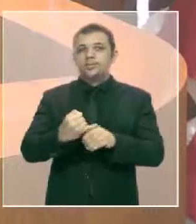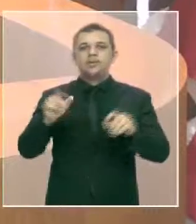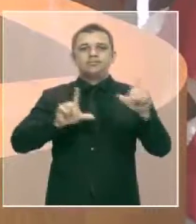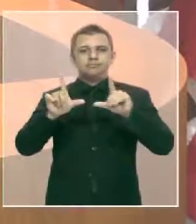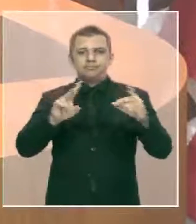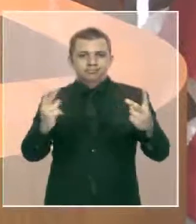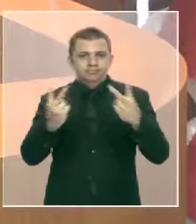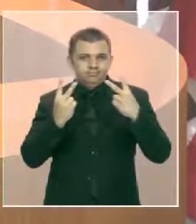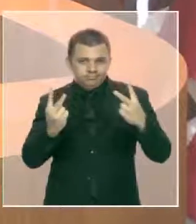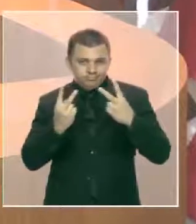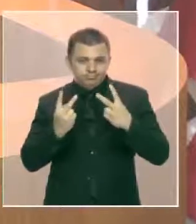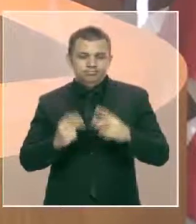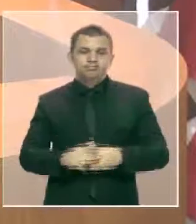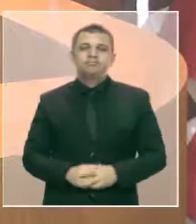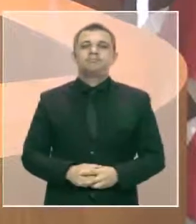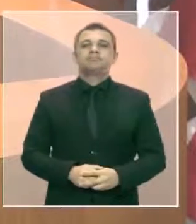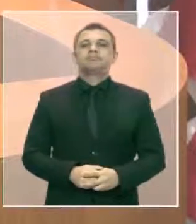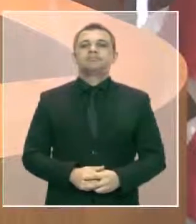através da TV Assembleia,